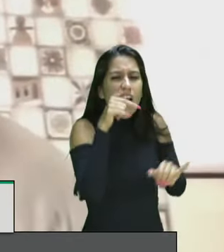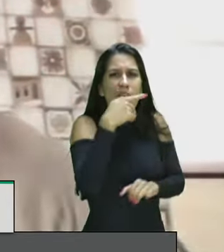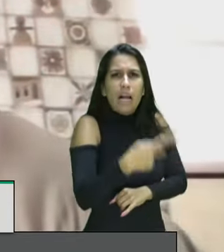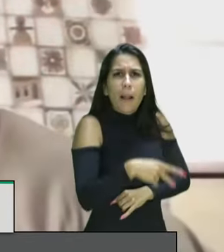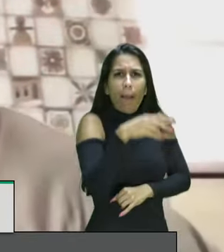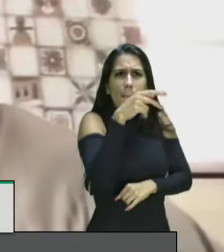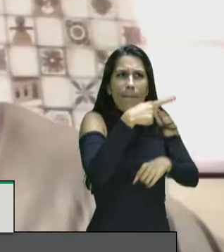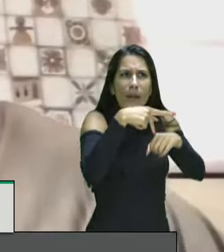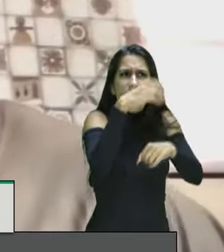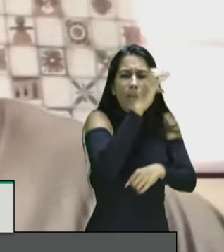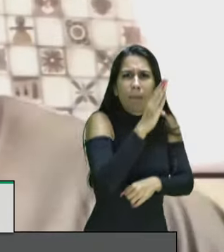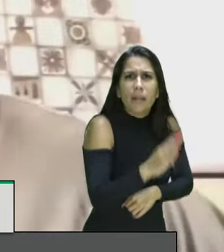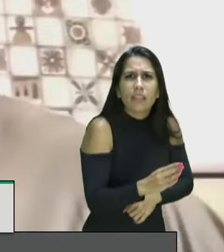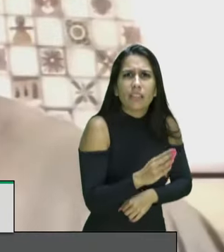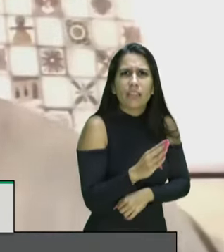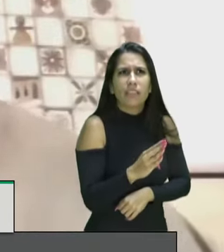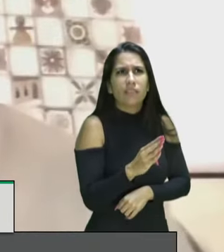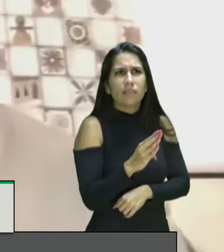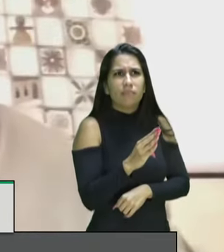está